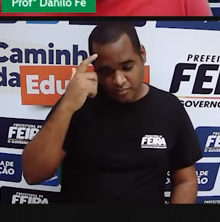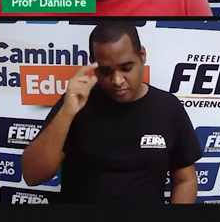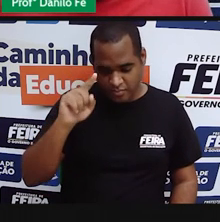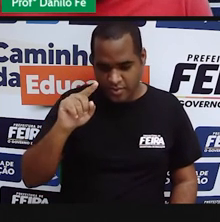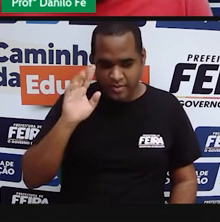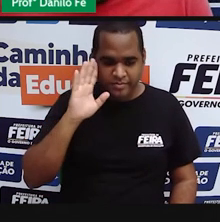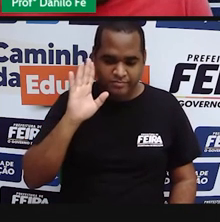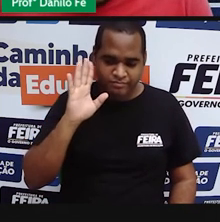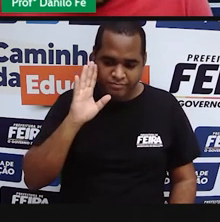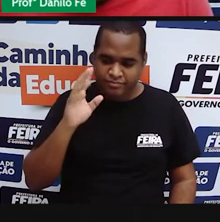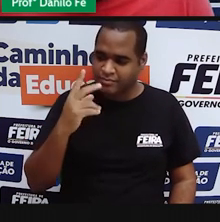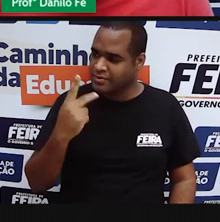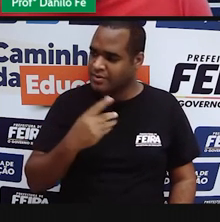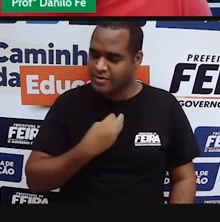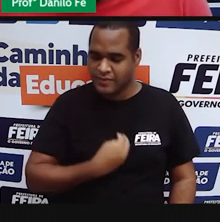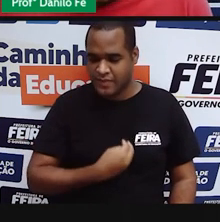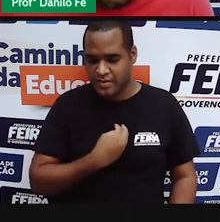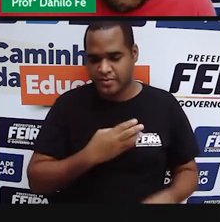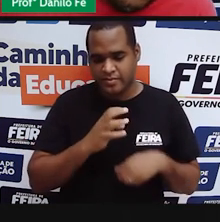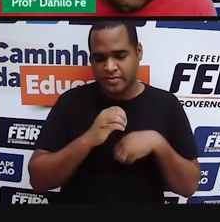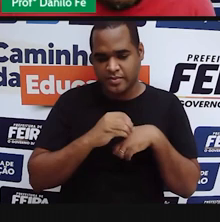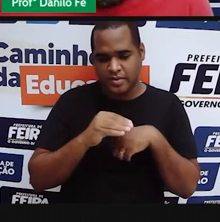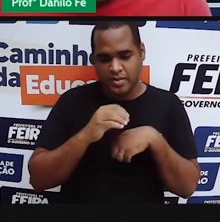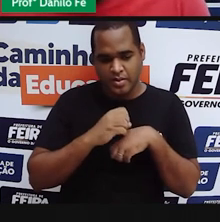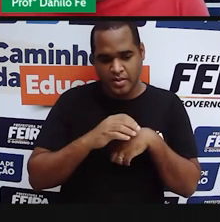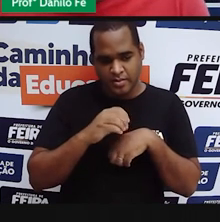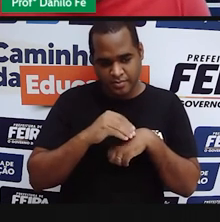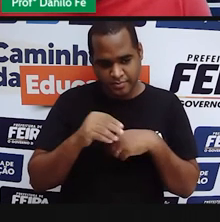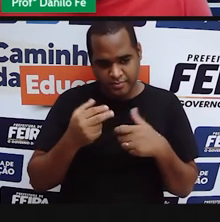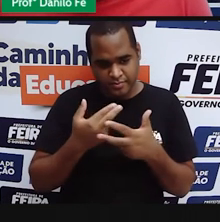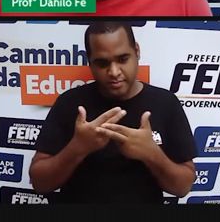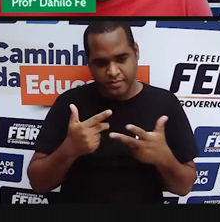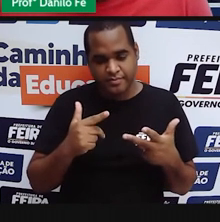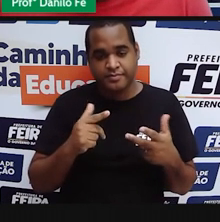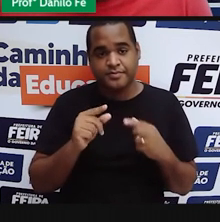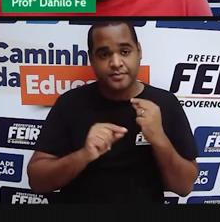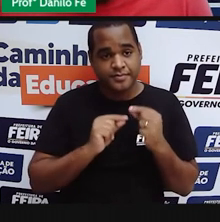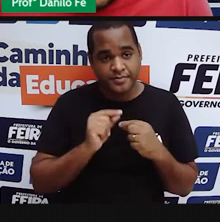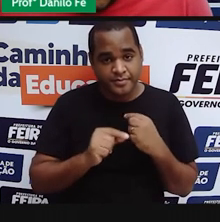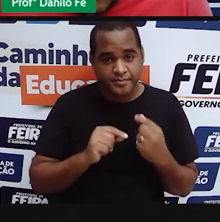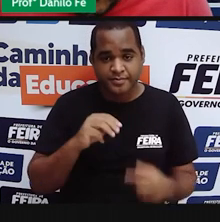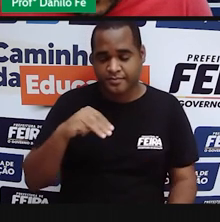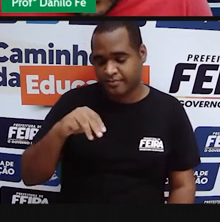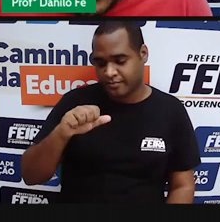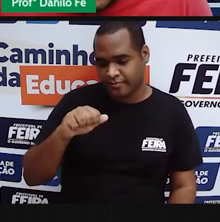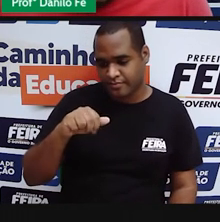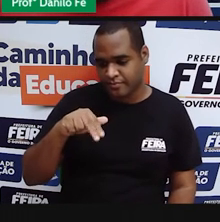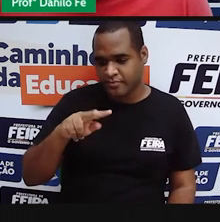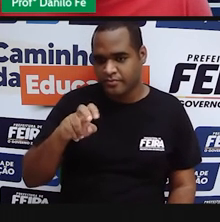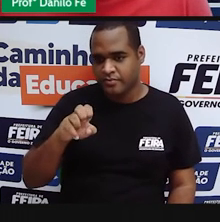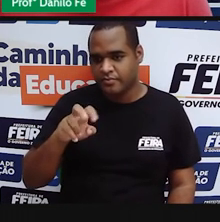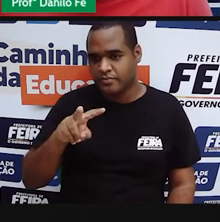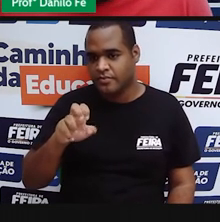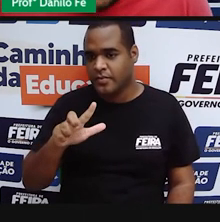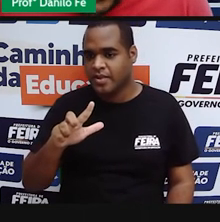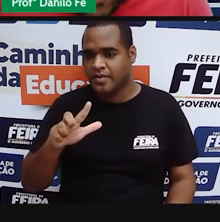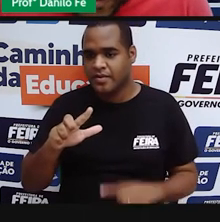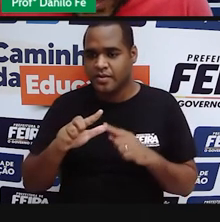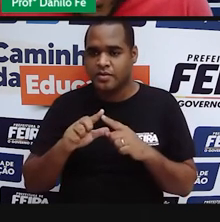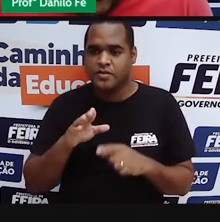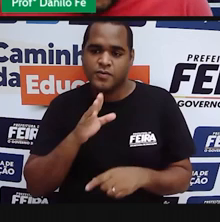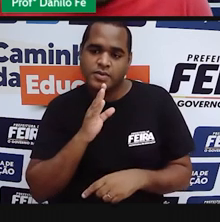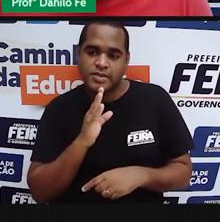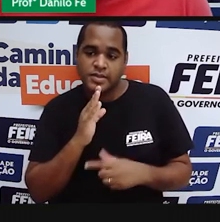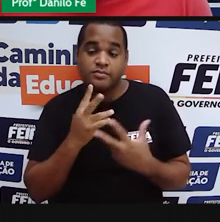o pensamento filosófico, político, que orienta a formação do Estado absolutista. Nós conhecemos o